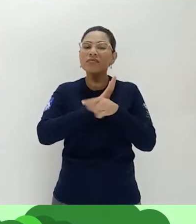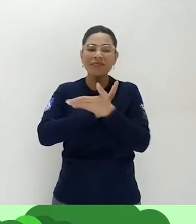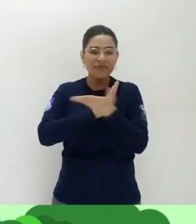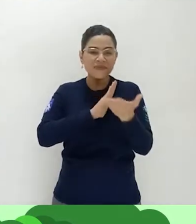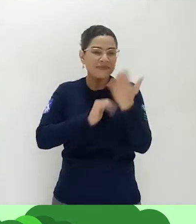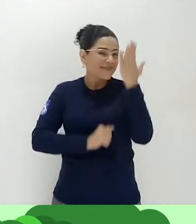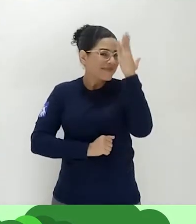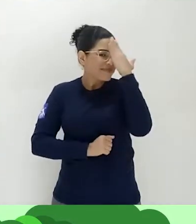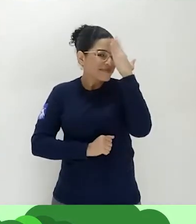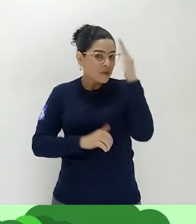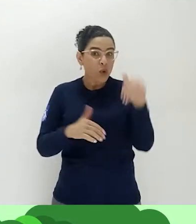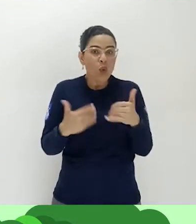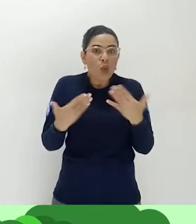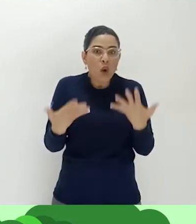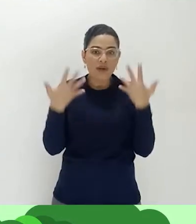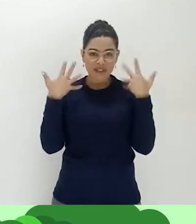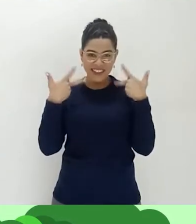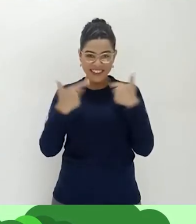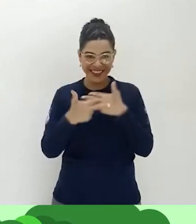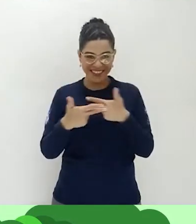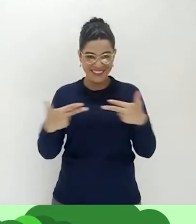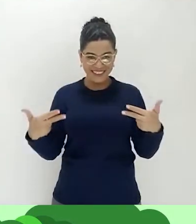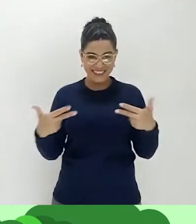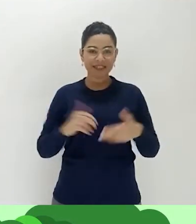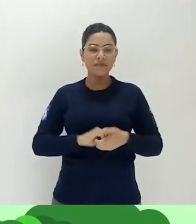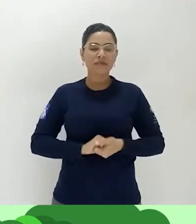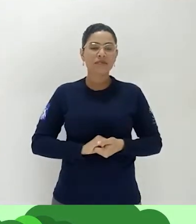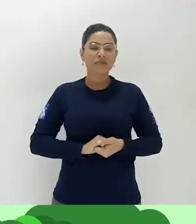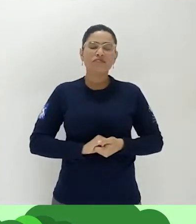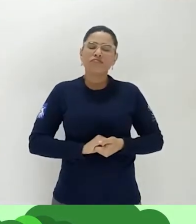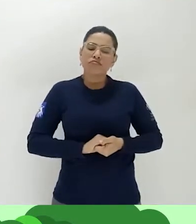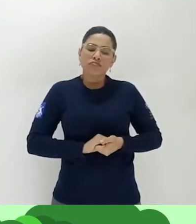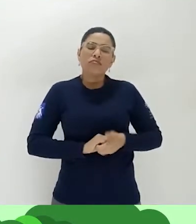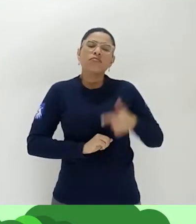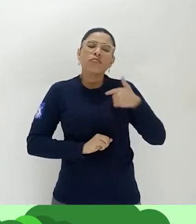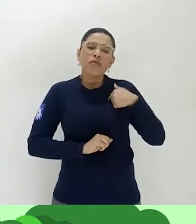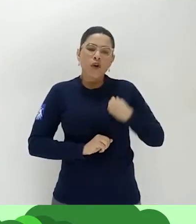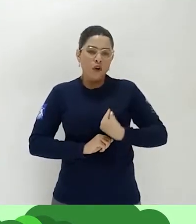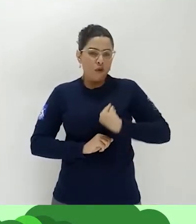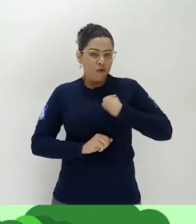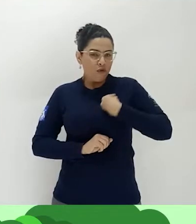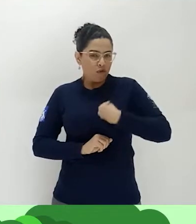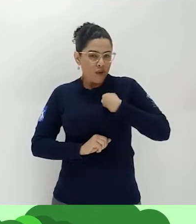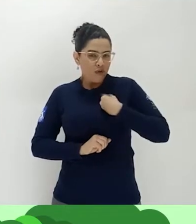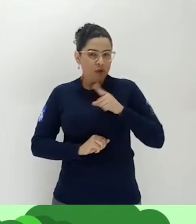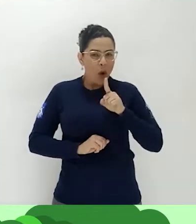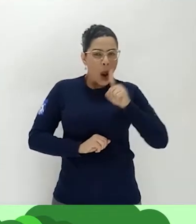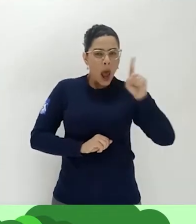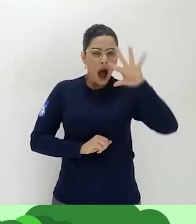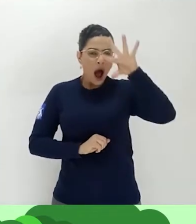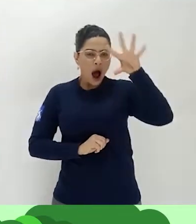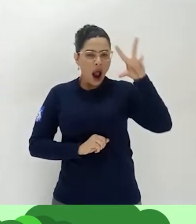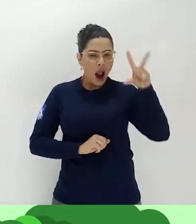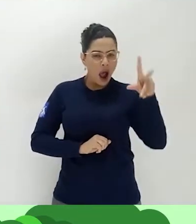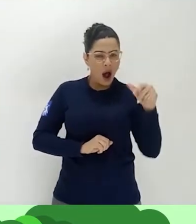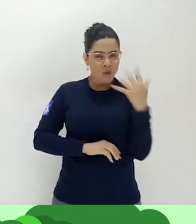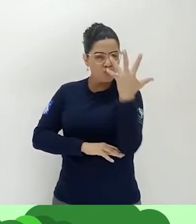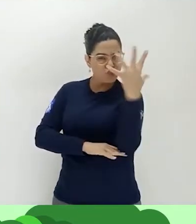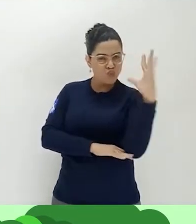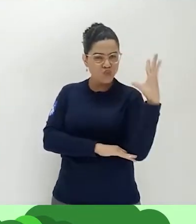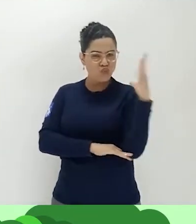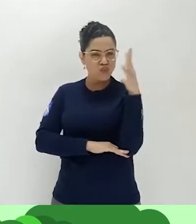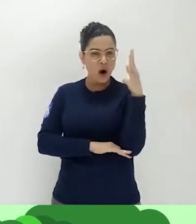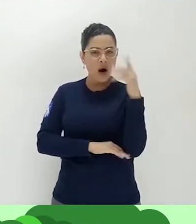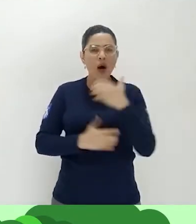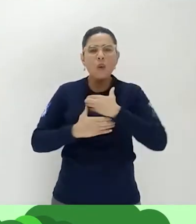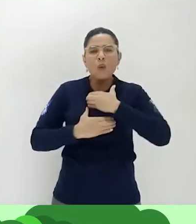ver se vocês sabem que animal que é. Sou um animal da savana africana, meu pescoço pode